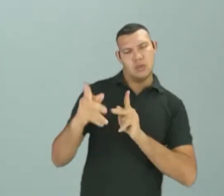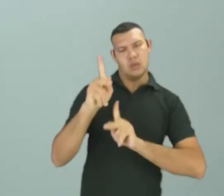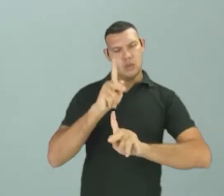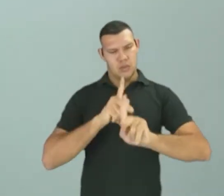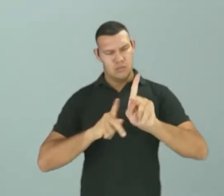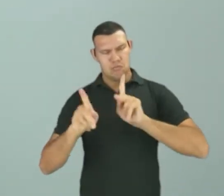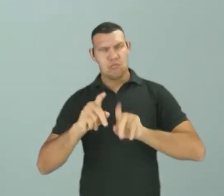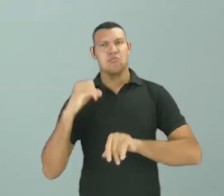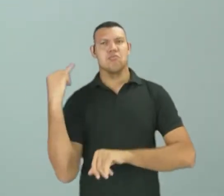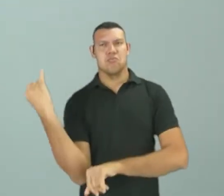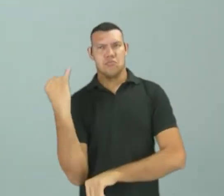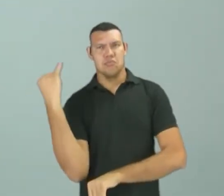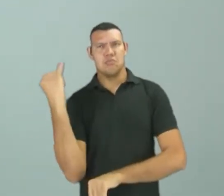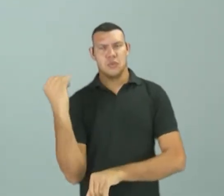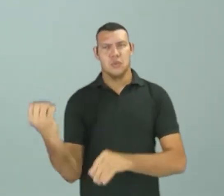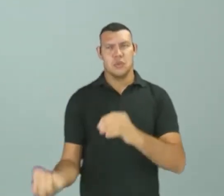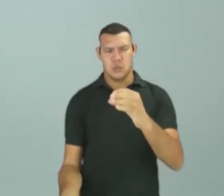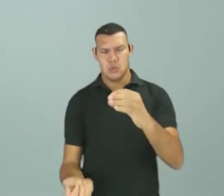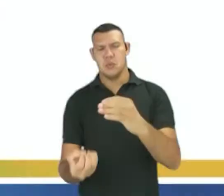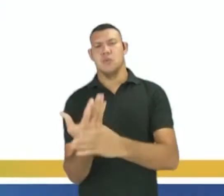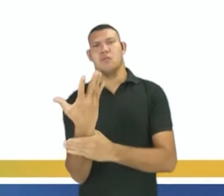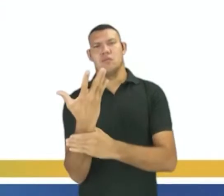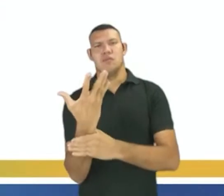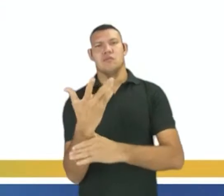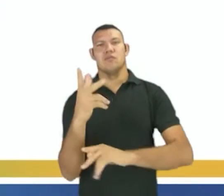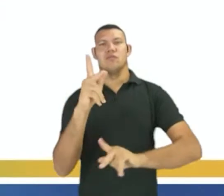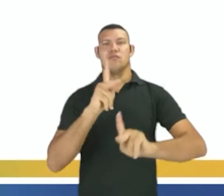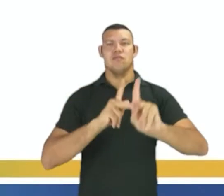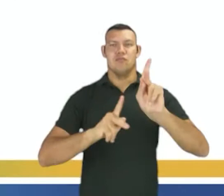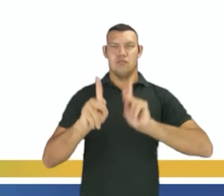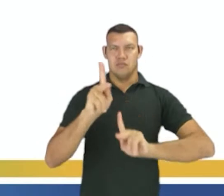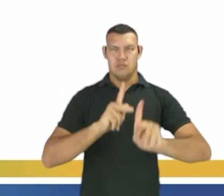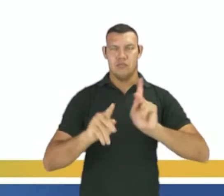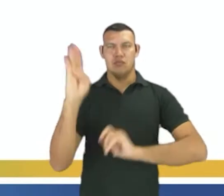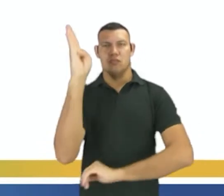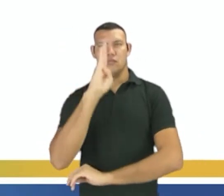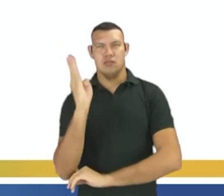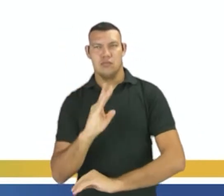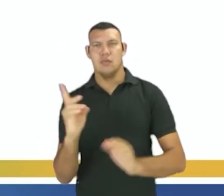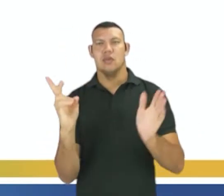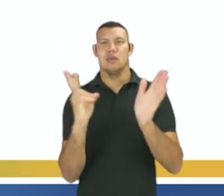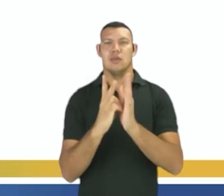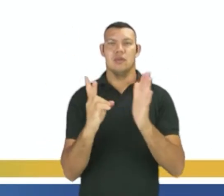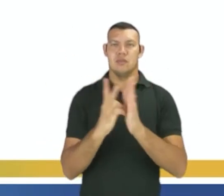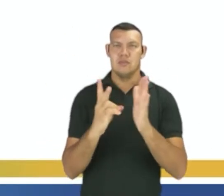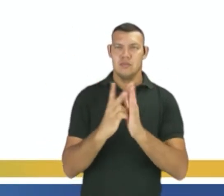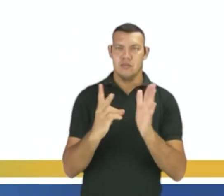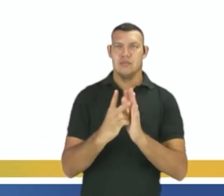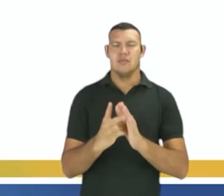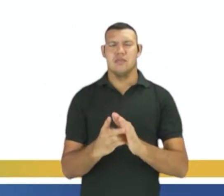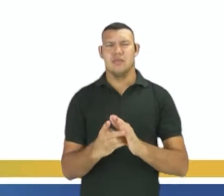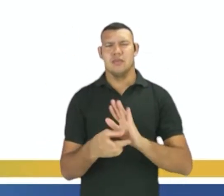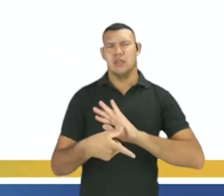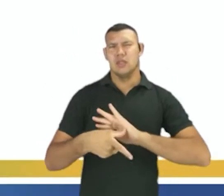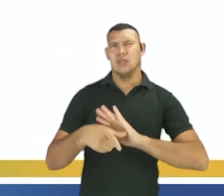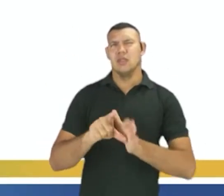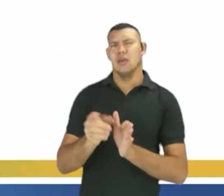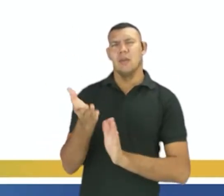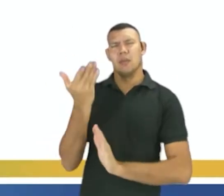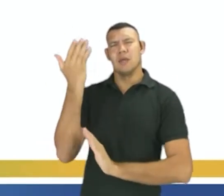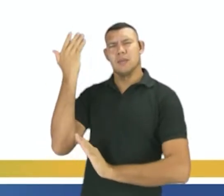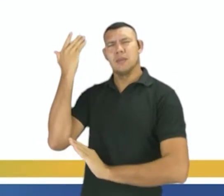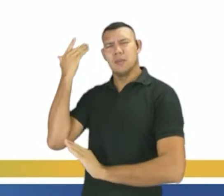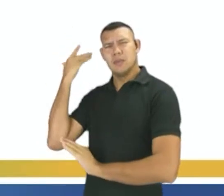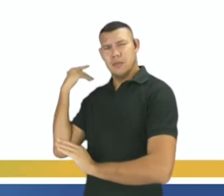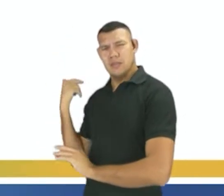importantes para a formação do nosso povo brasileiro. Por exemplo, os povos indígenas, que antes da chegada dos portugueses ao Brasil,